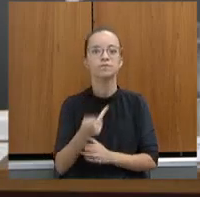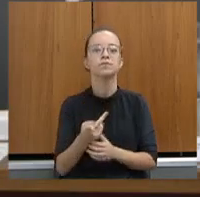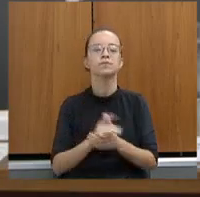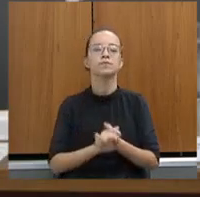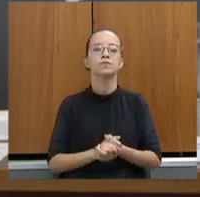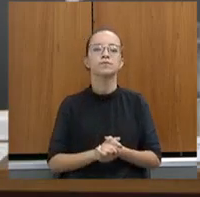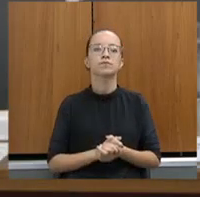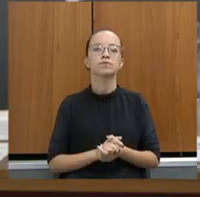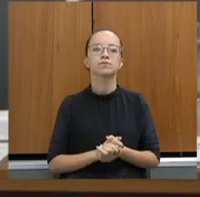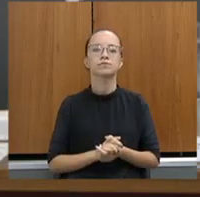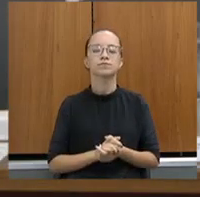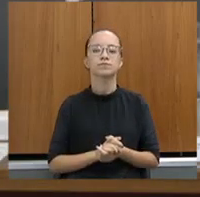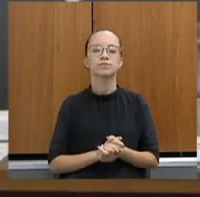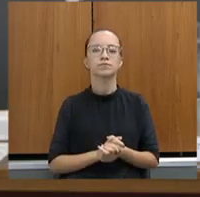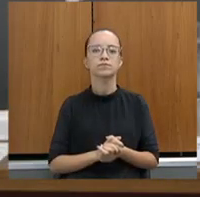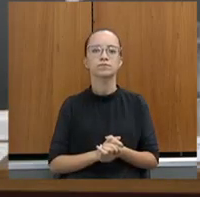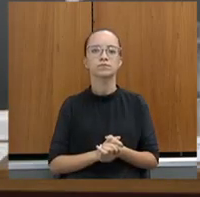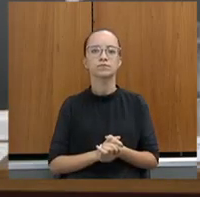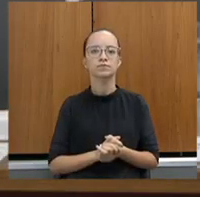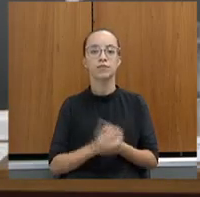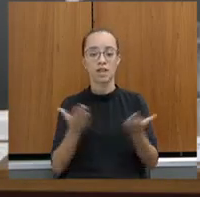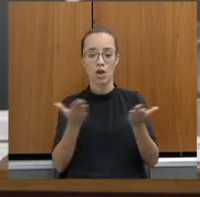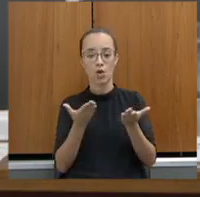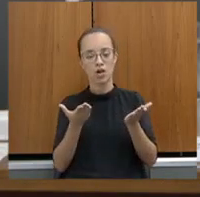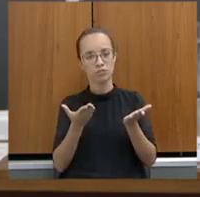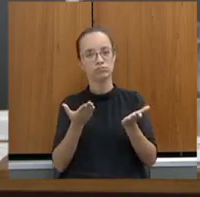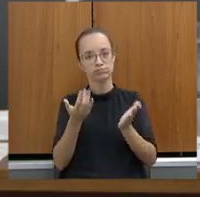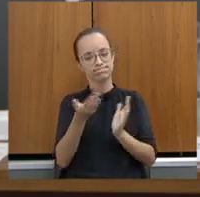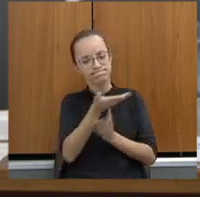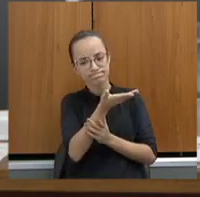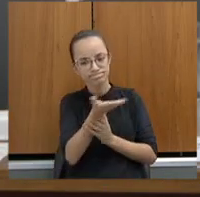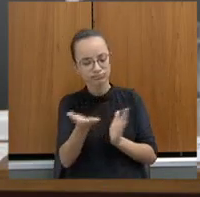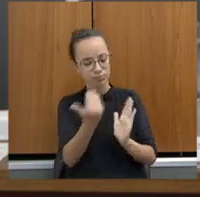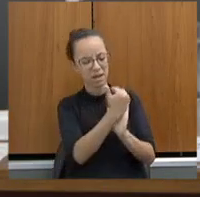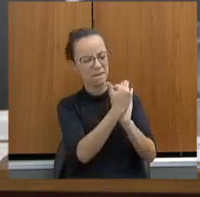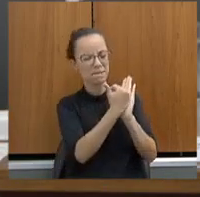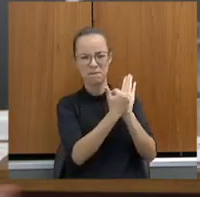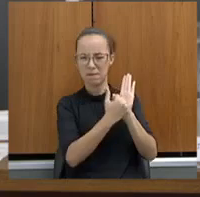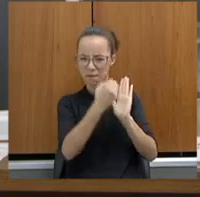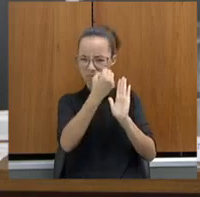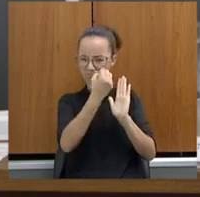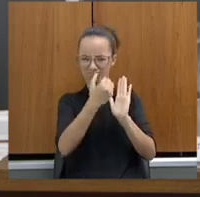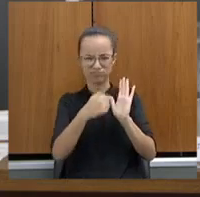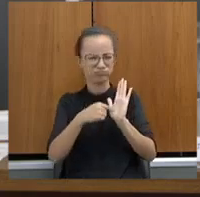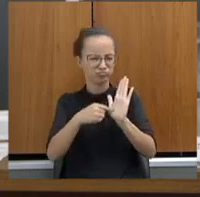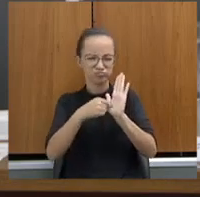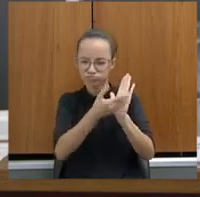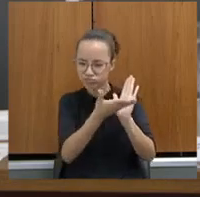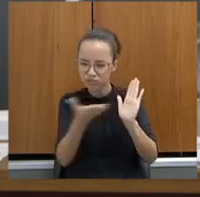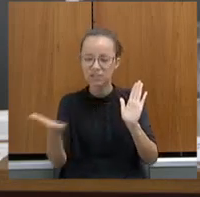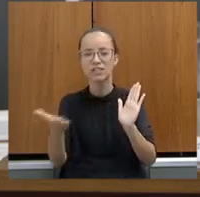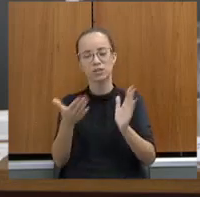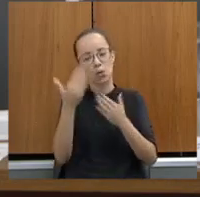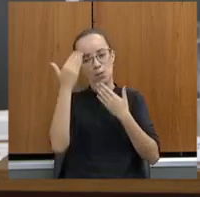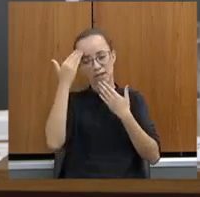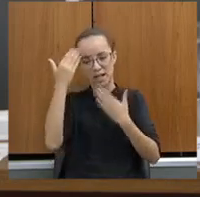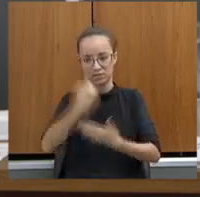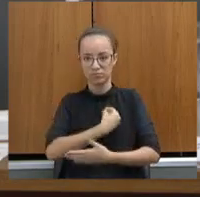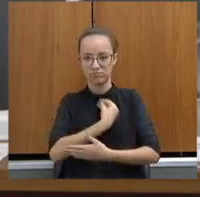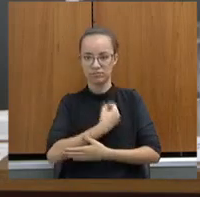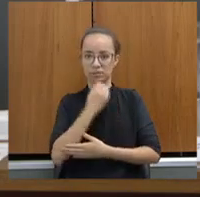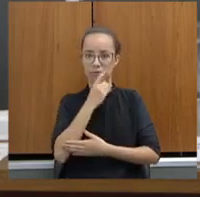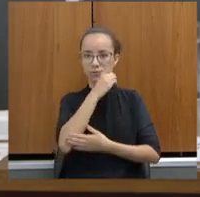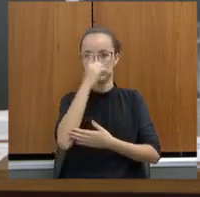deputados, foram as entregas da Sejuspe durante o ano de 2022. Eu agradeço a paciência a todos. Muito obrigado. Bom dia.